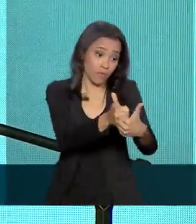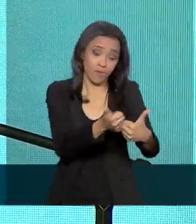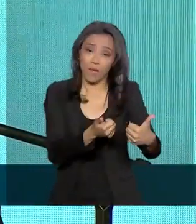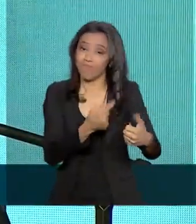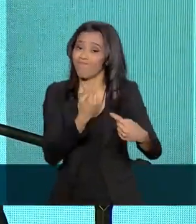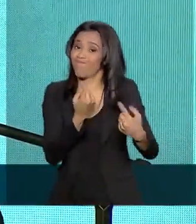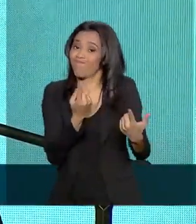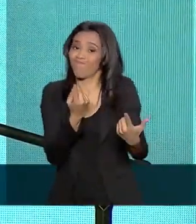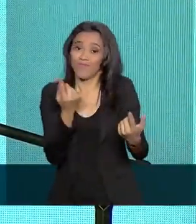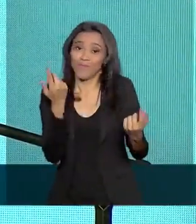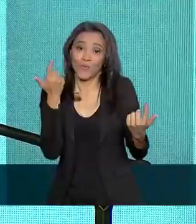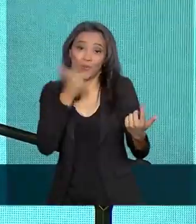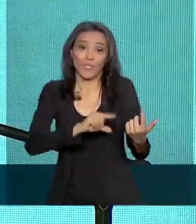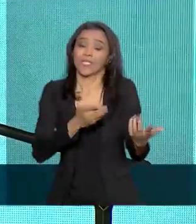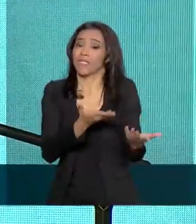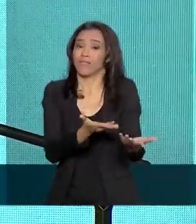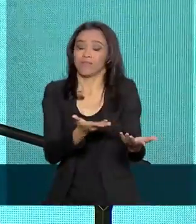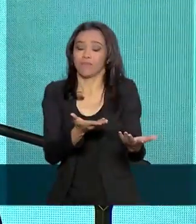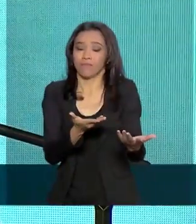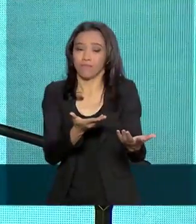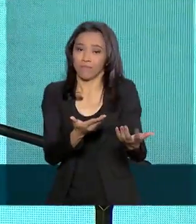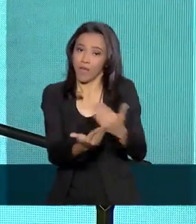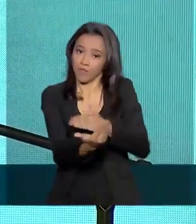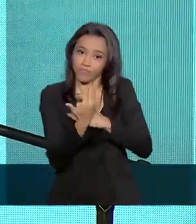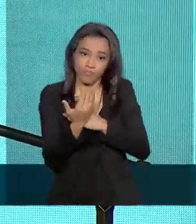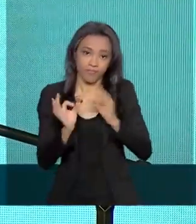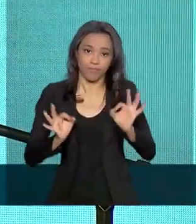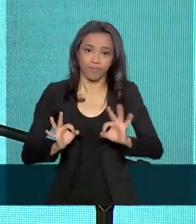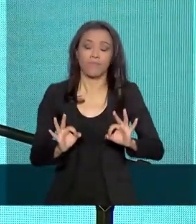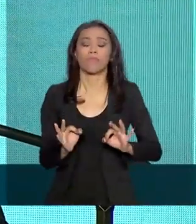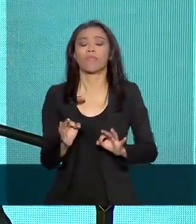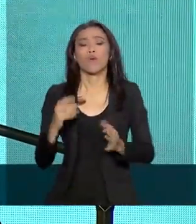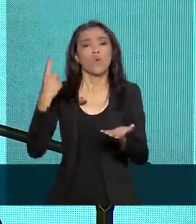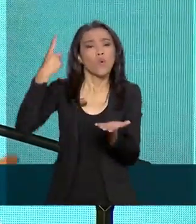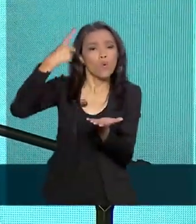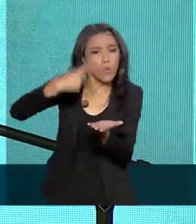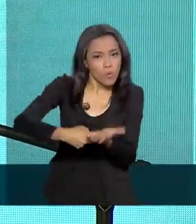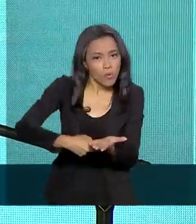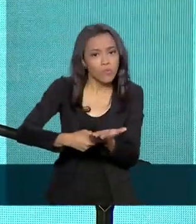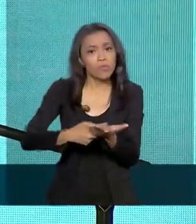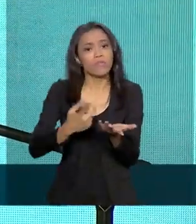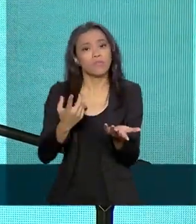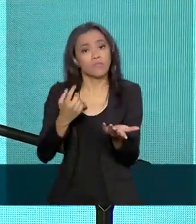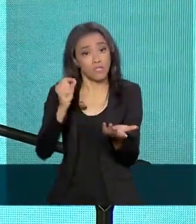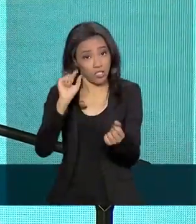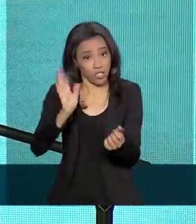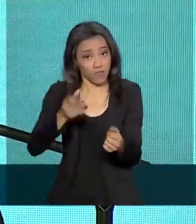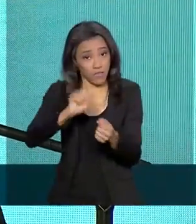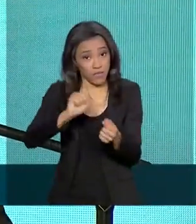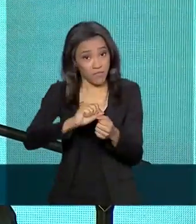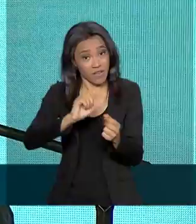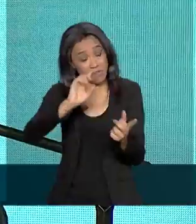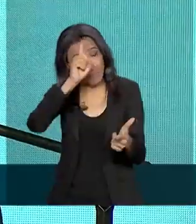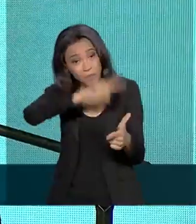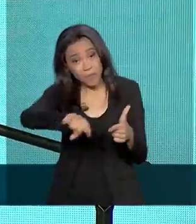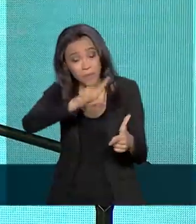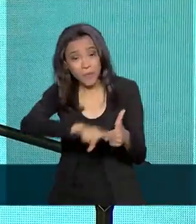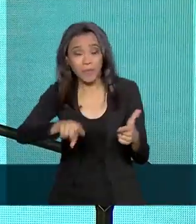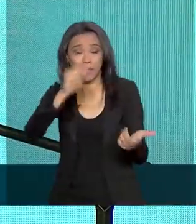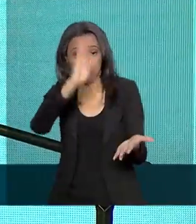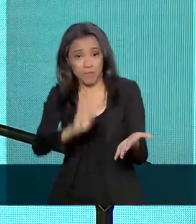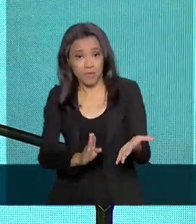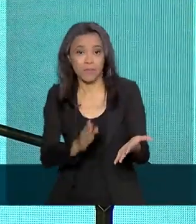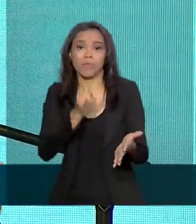Entendo o recado. De acordo com que nós fizemos, se levantam barreiras contra o Brasil. A questão da